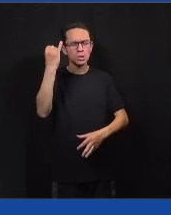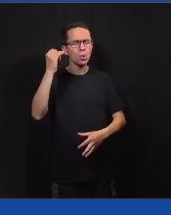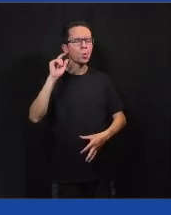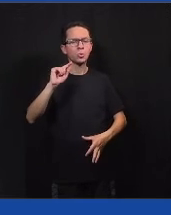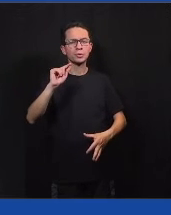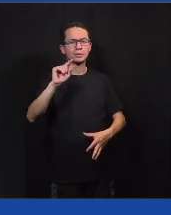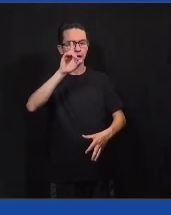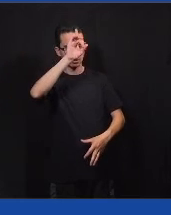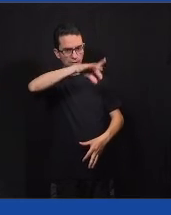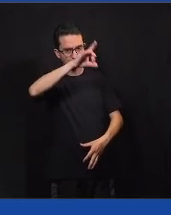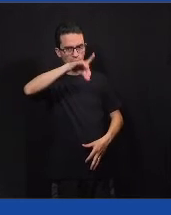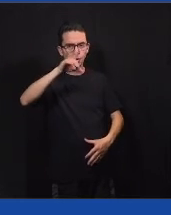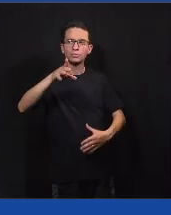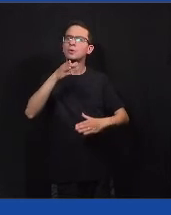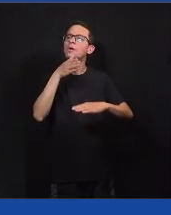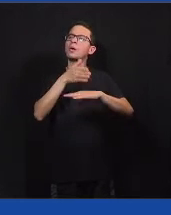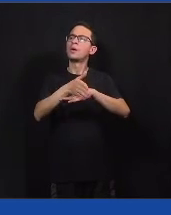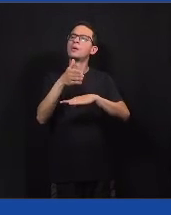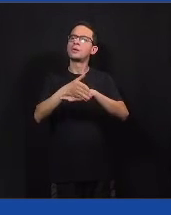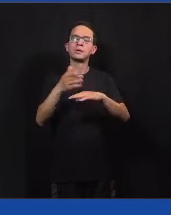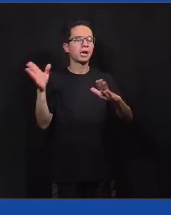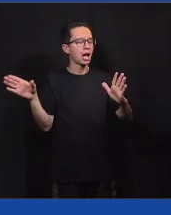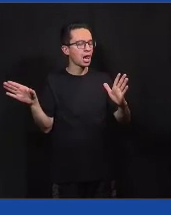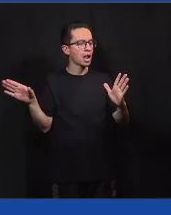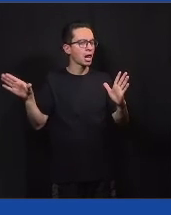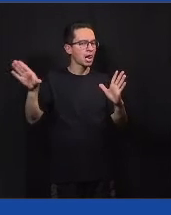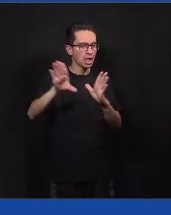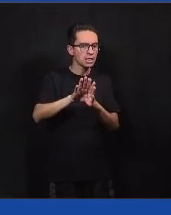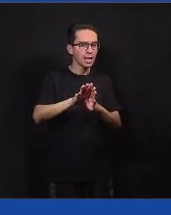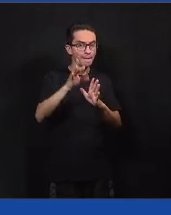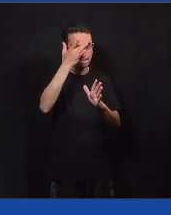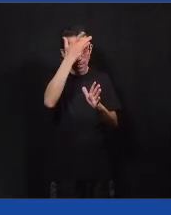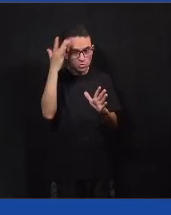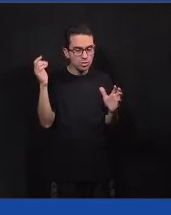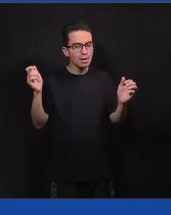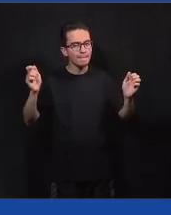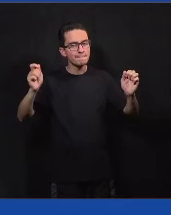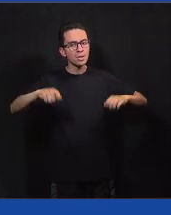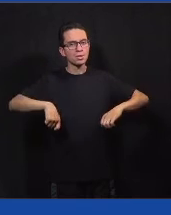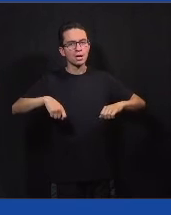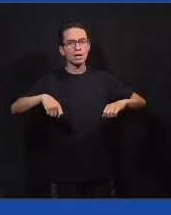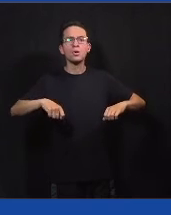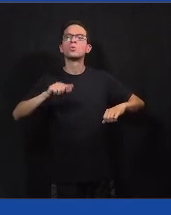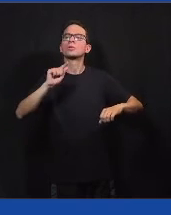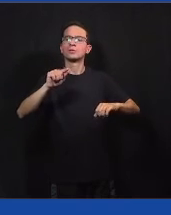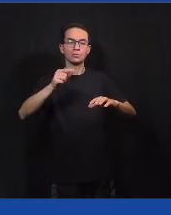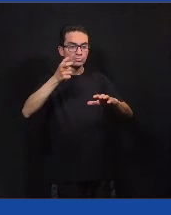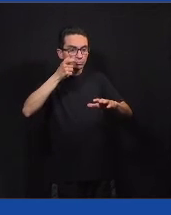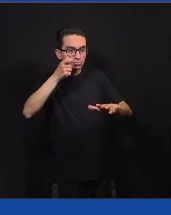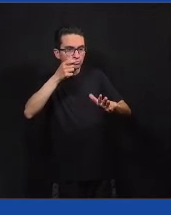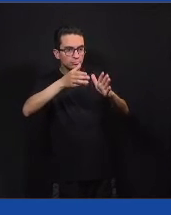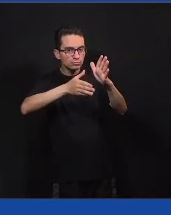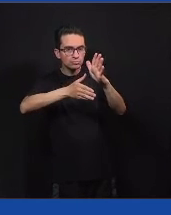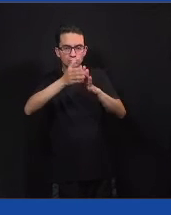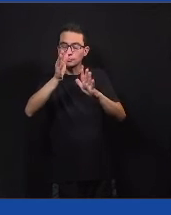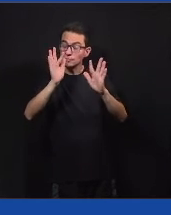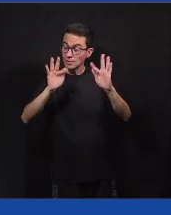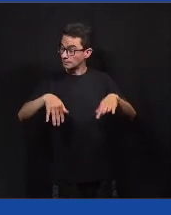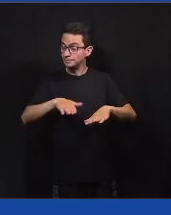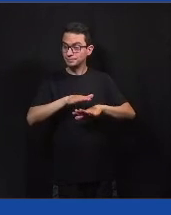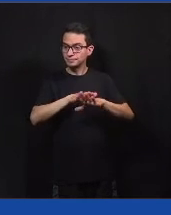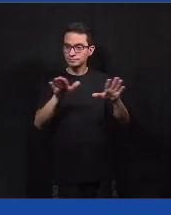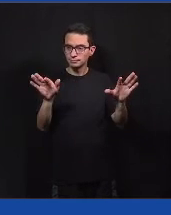expandir essas participações e conseguir chegar no máximo de gente possível até o final da consulta que vai ali até o final de janeiro.